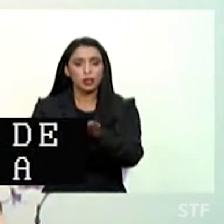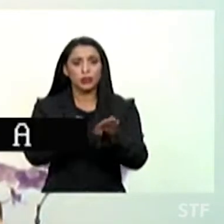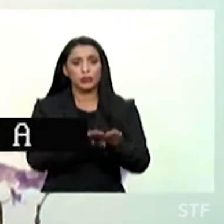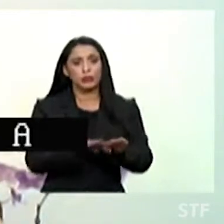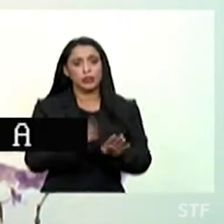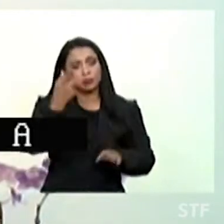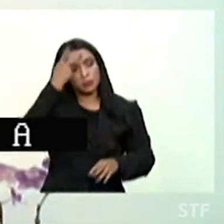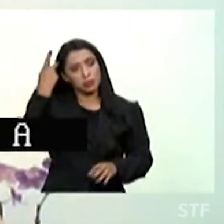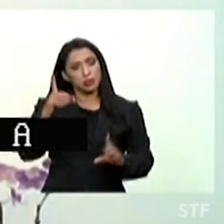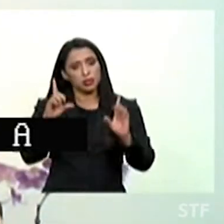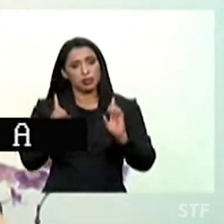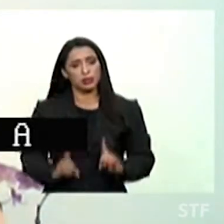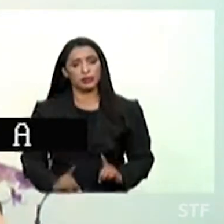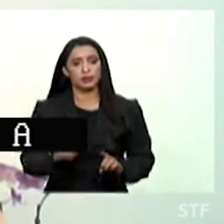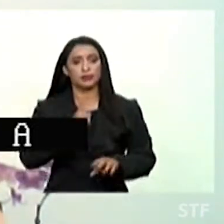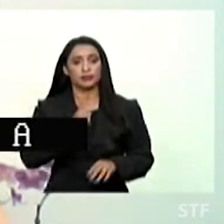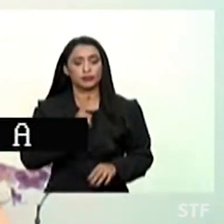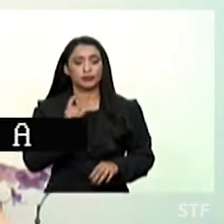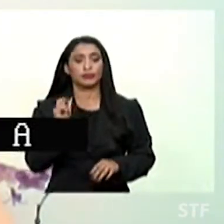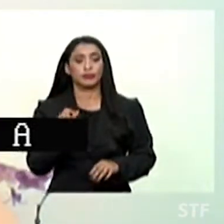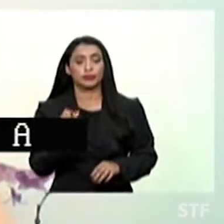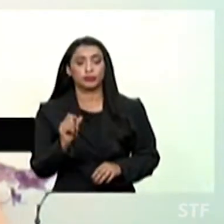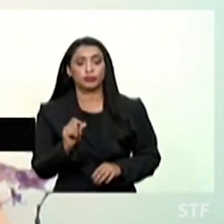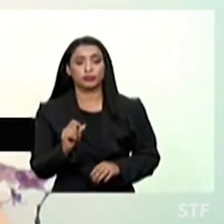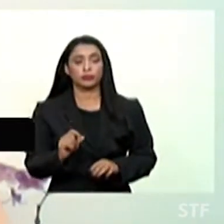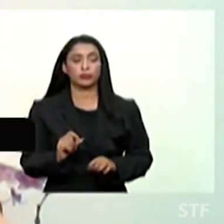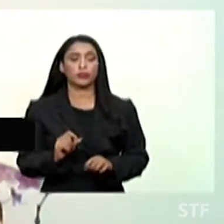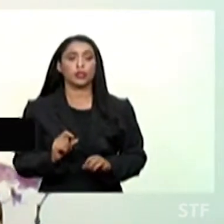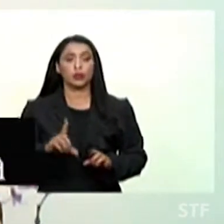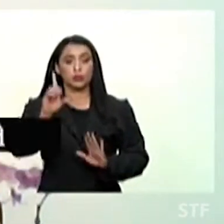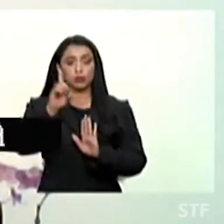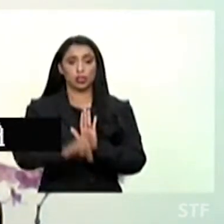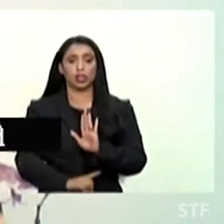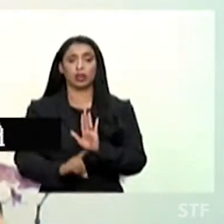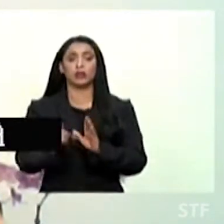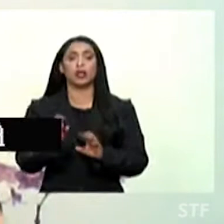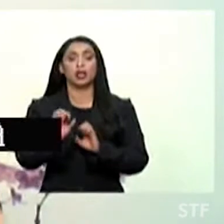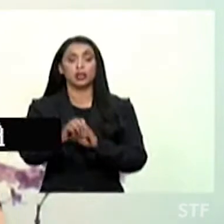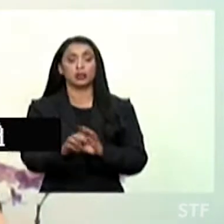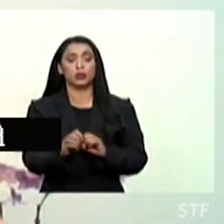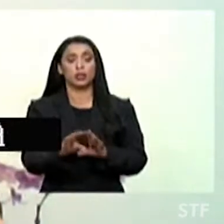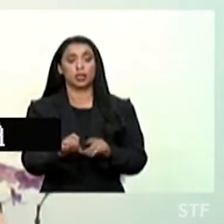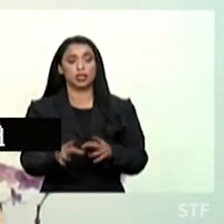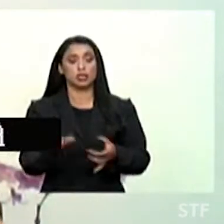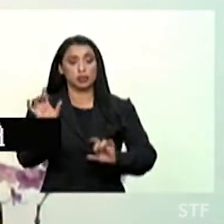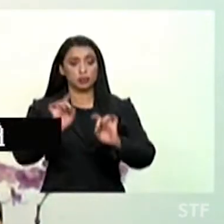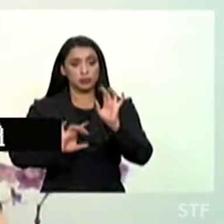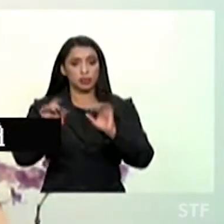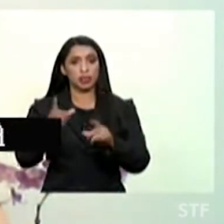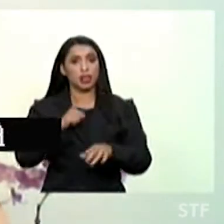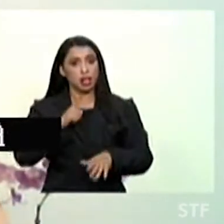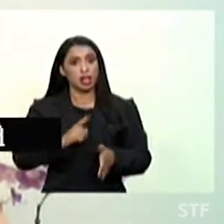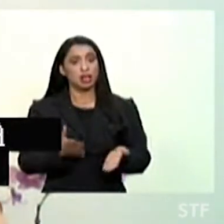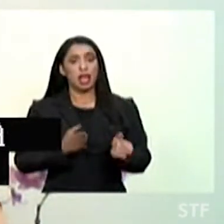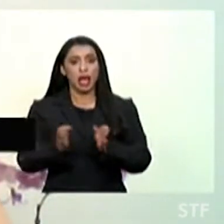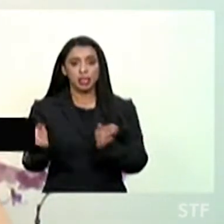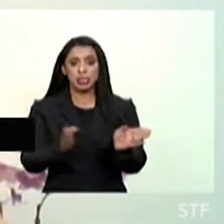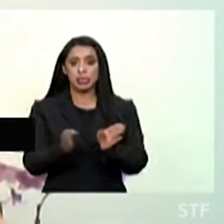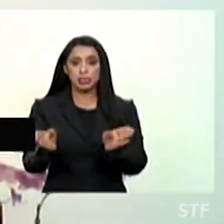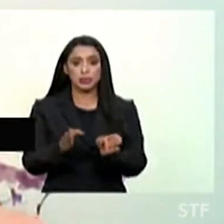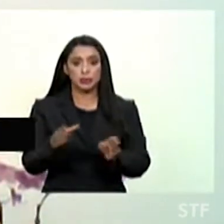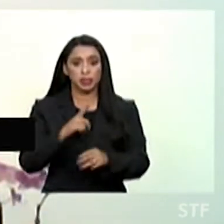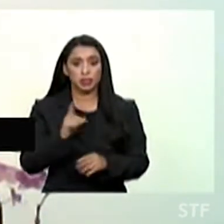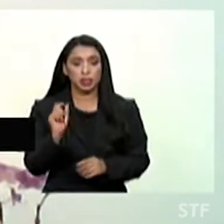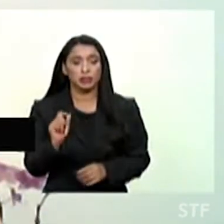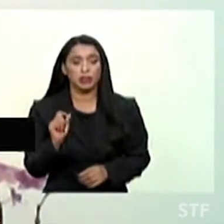CDPD orientou especificamente como o direito à educação inclusiva deve ser concretizado, ou seja, com acessibilidade. No entanto, ao